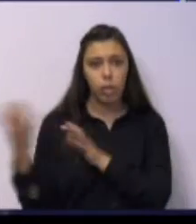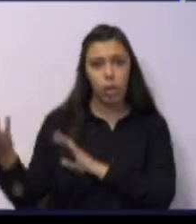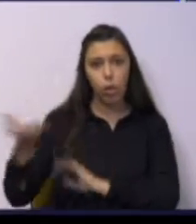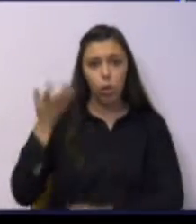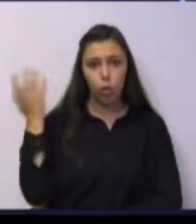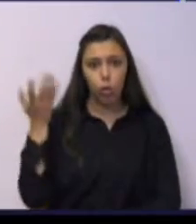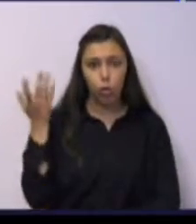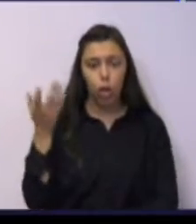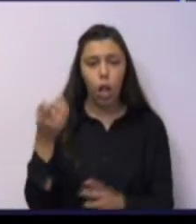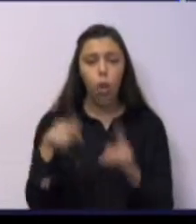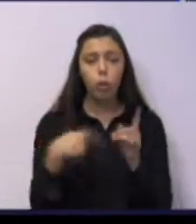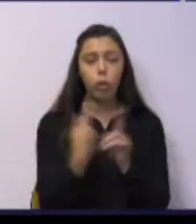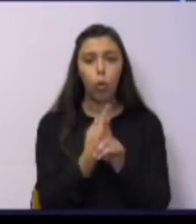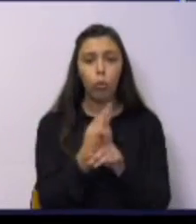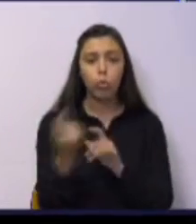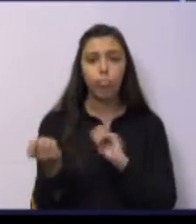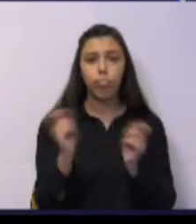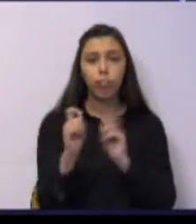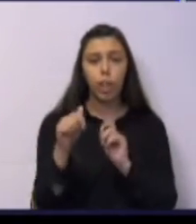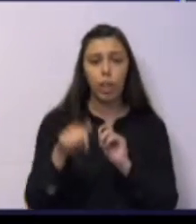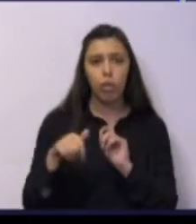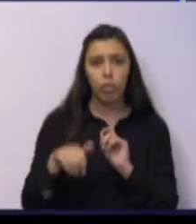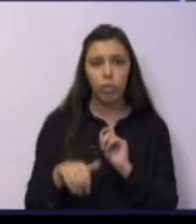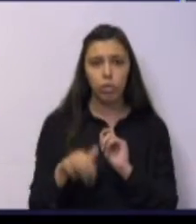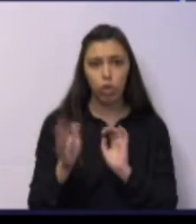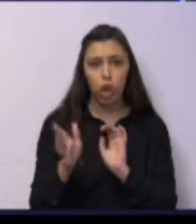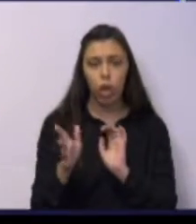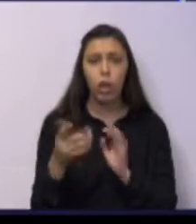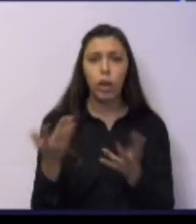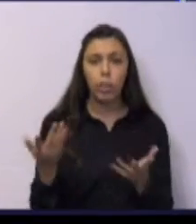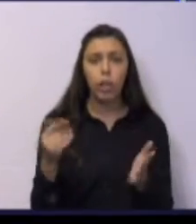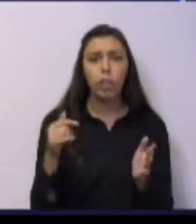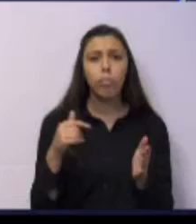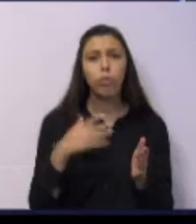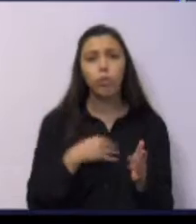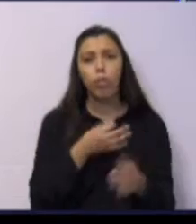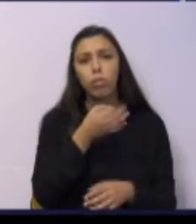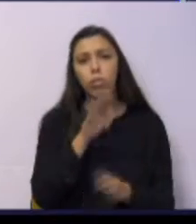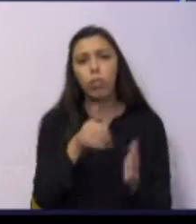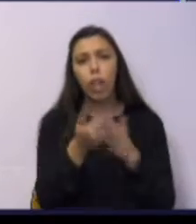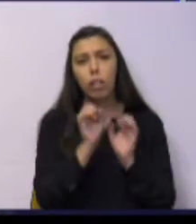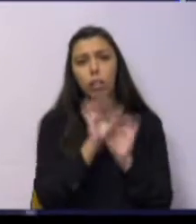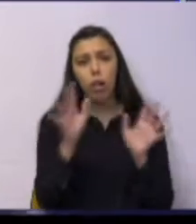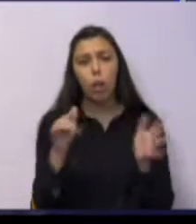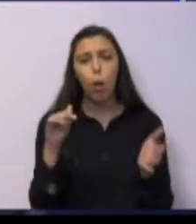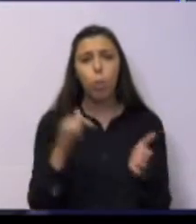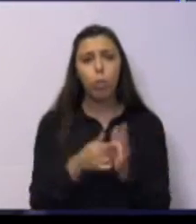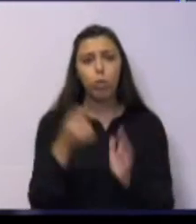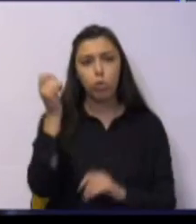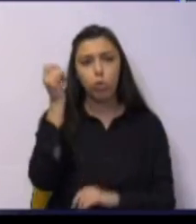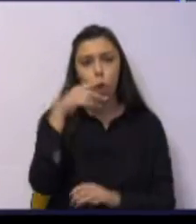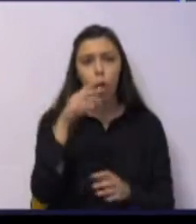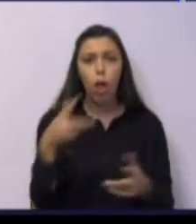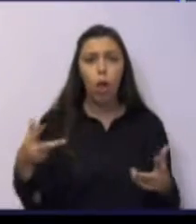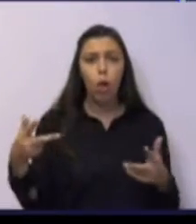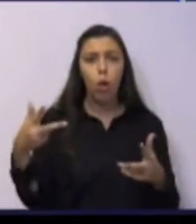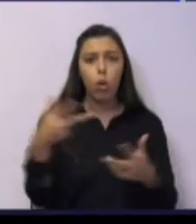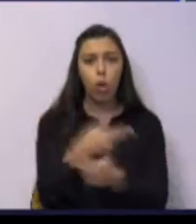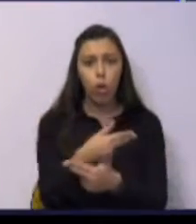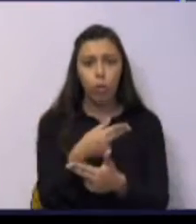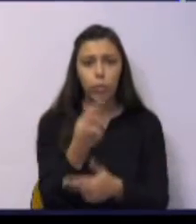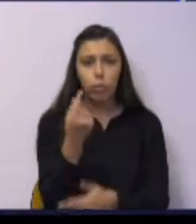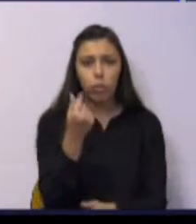aqui que foi batida e gostaria de esclarecer que não existiu na ponta de sol nenhum corte na verba global para as diferentes